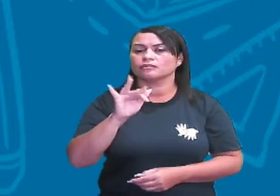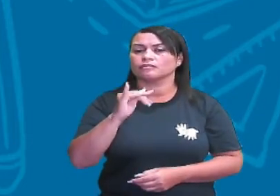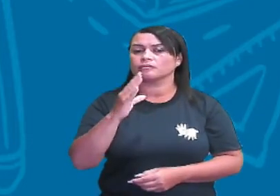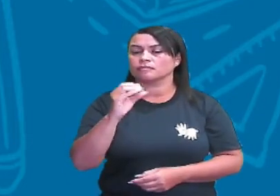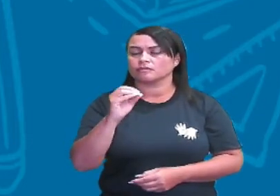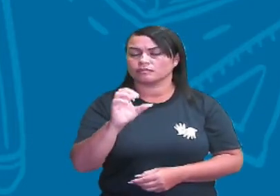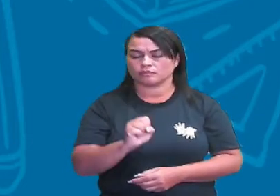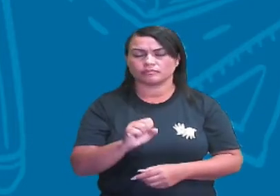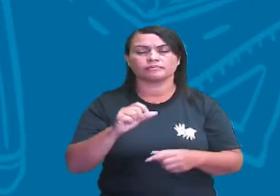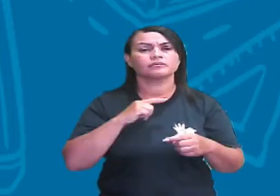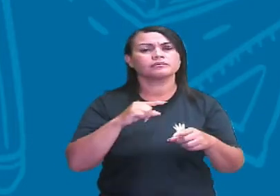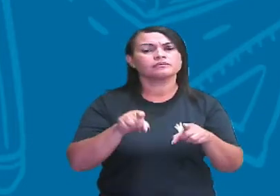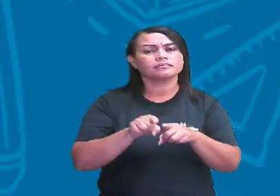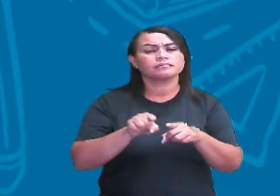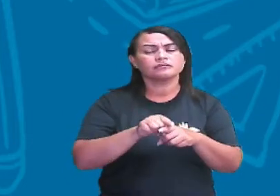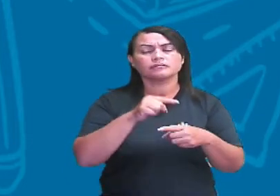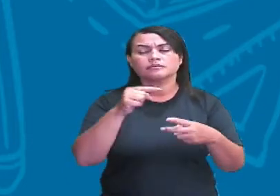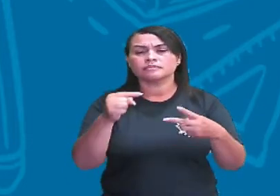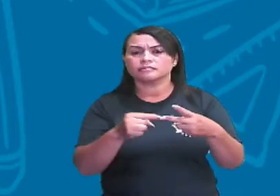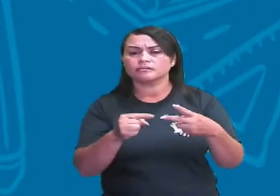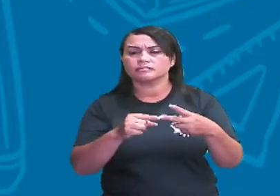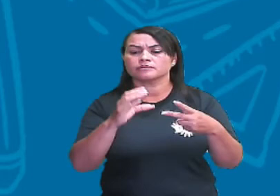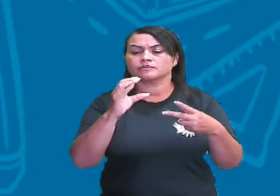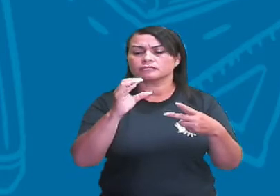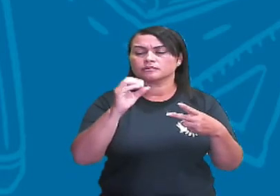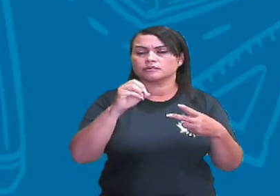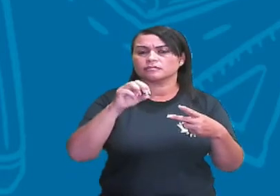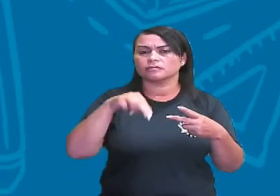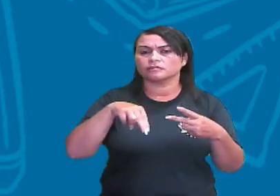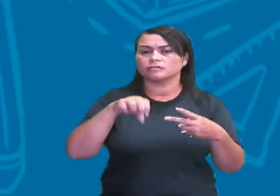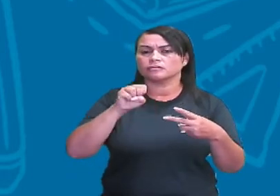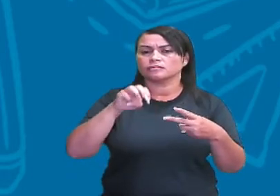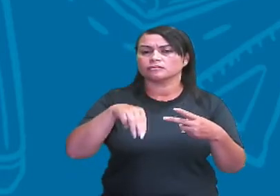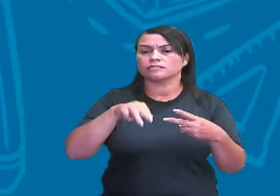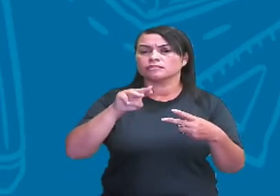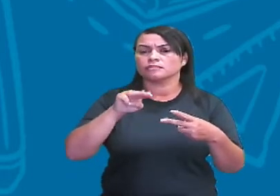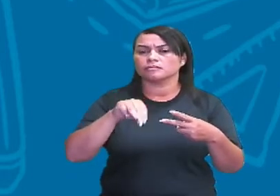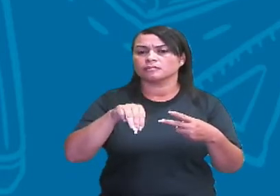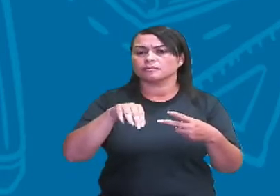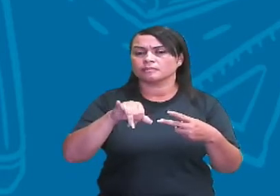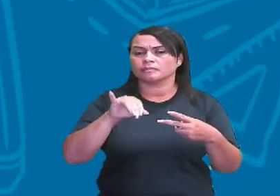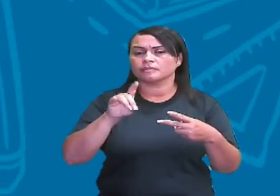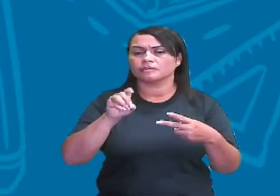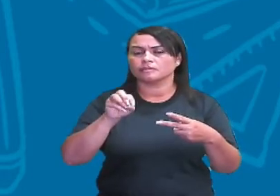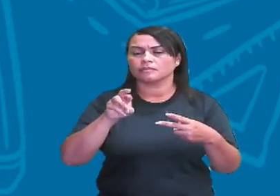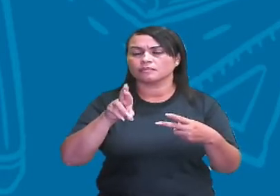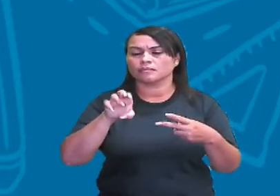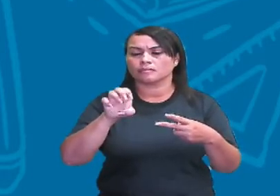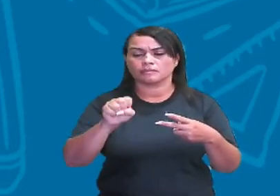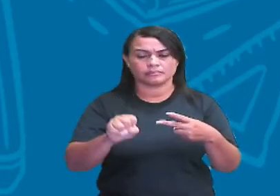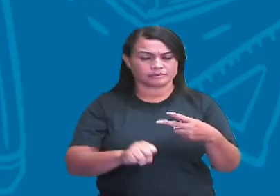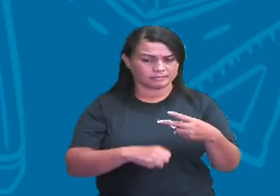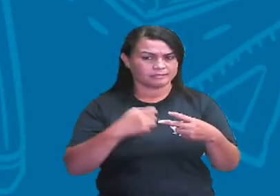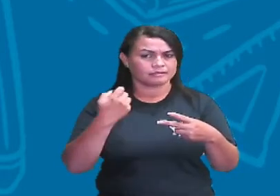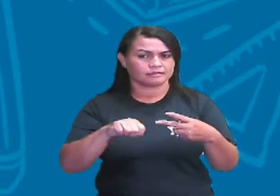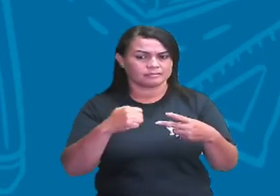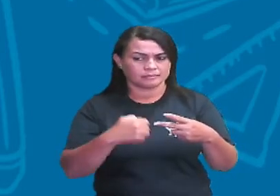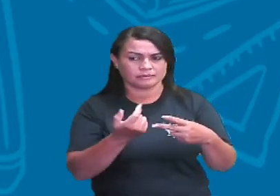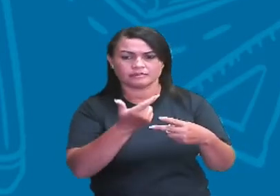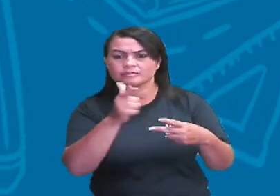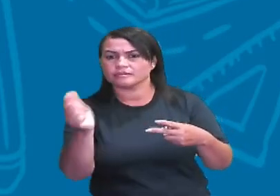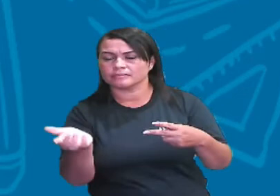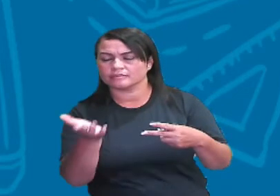consumidores, né? Esses consumidores, eles necessitam de outros organismos para se alimentar,